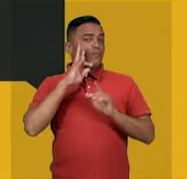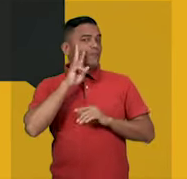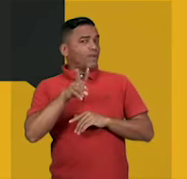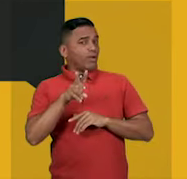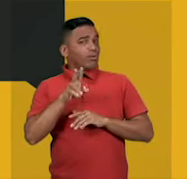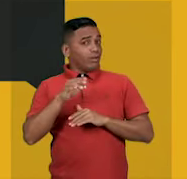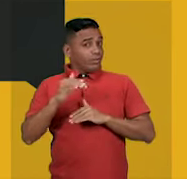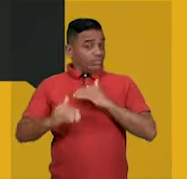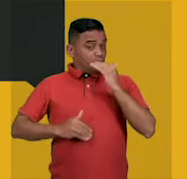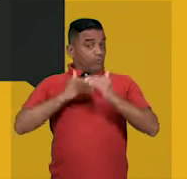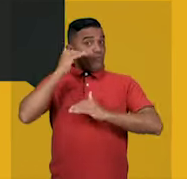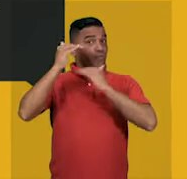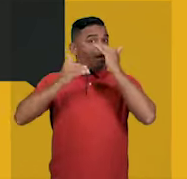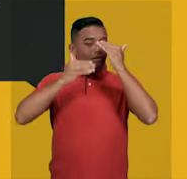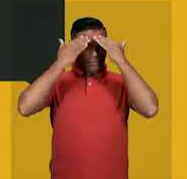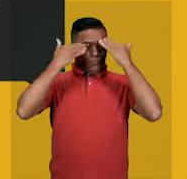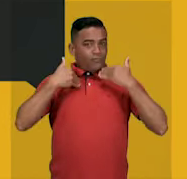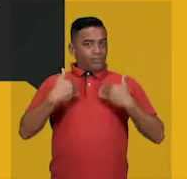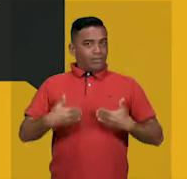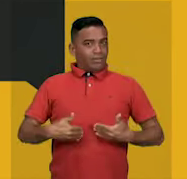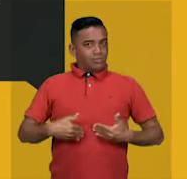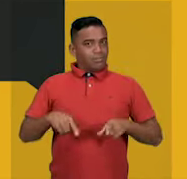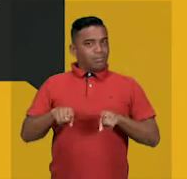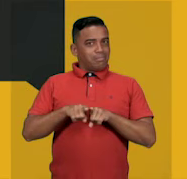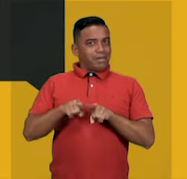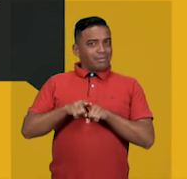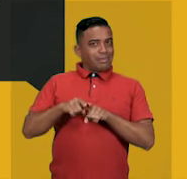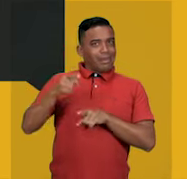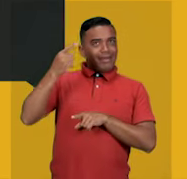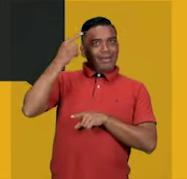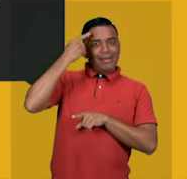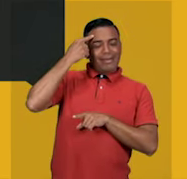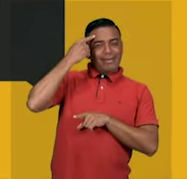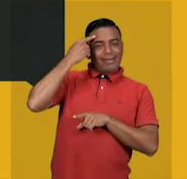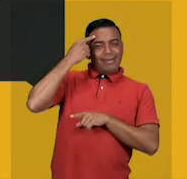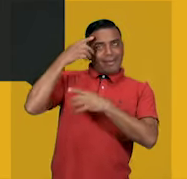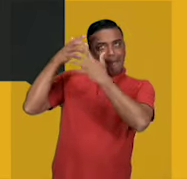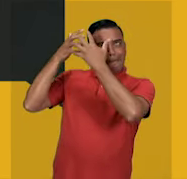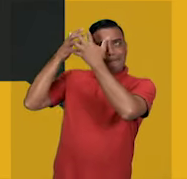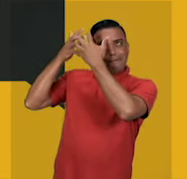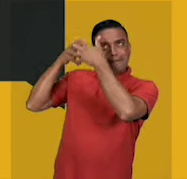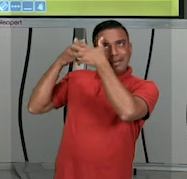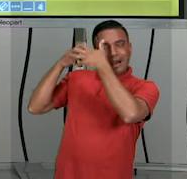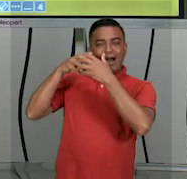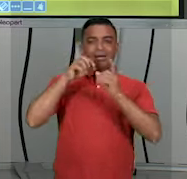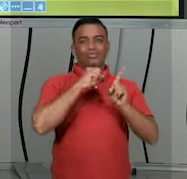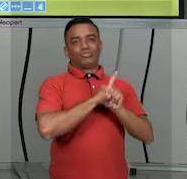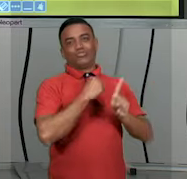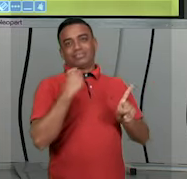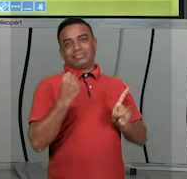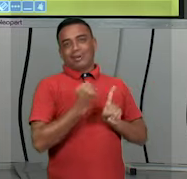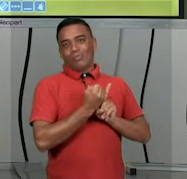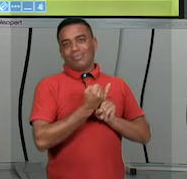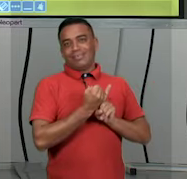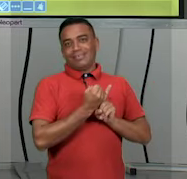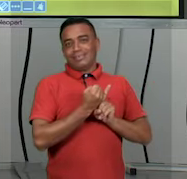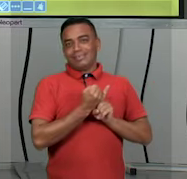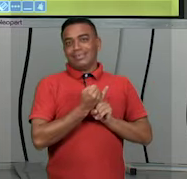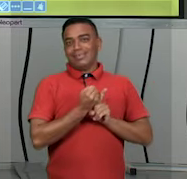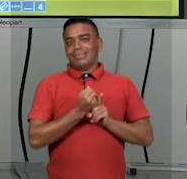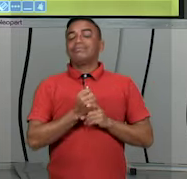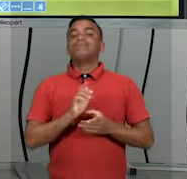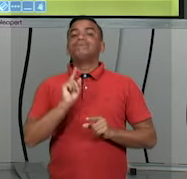físico, mas também mental e social. Então, o que é que isso significa, né?